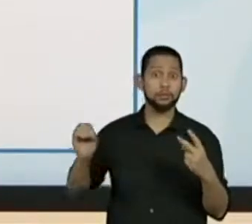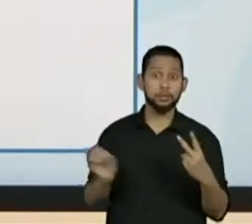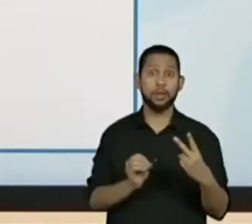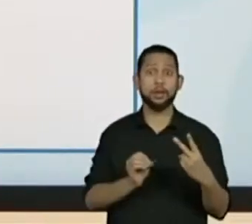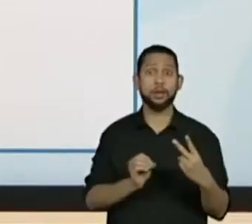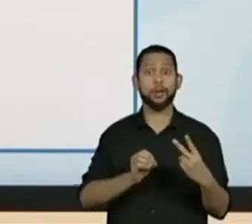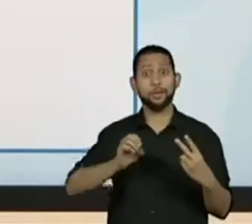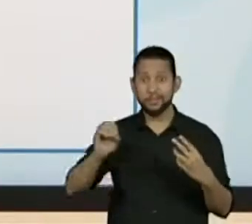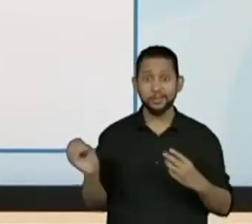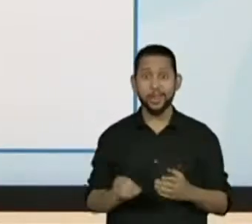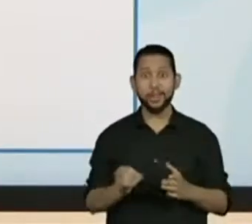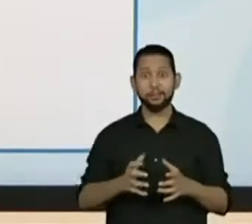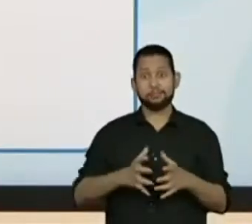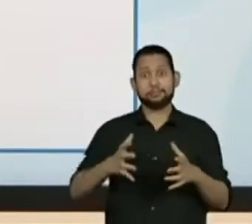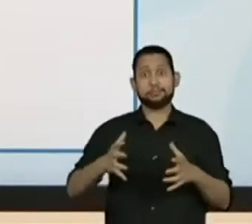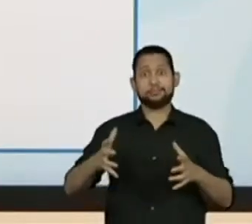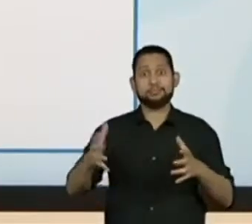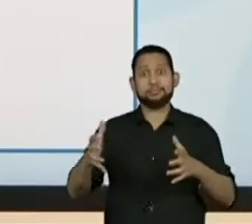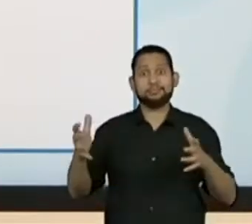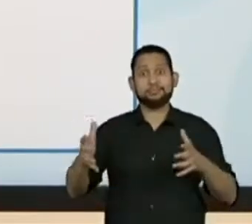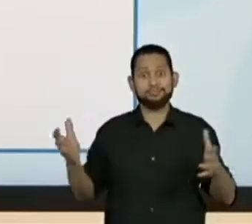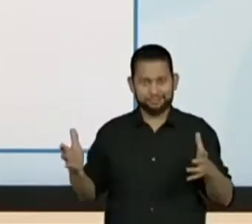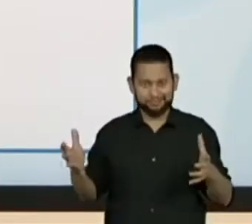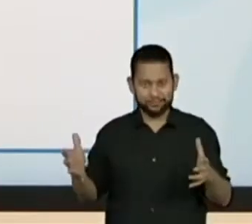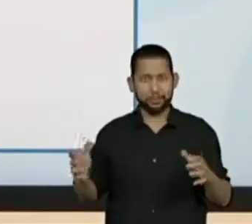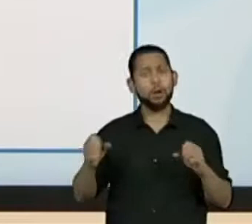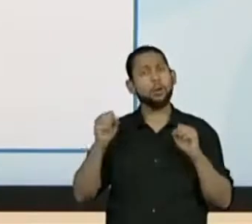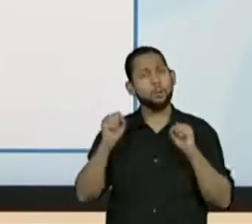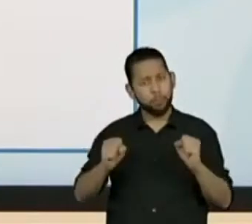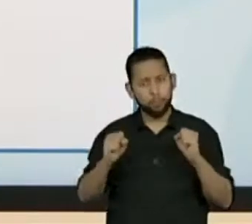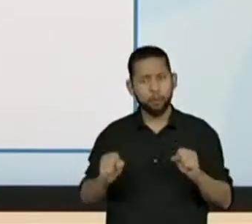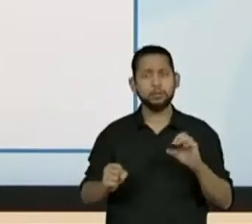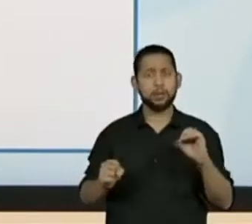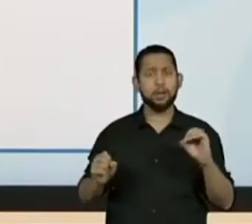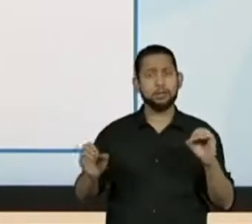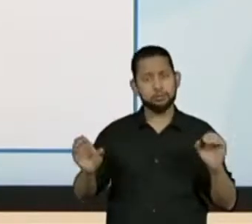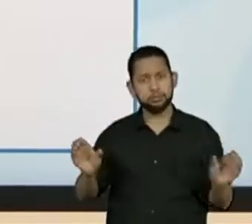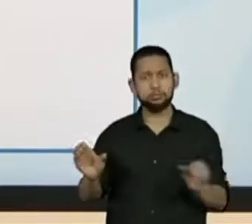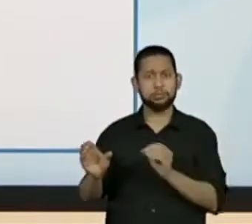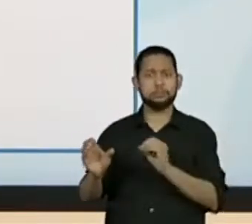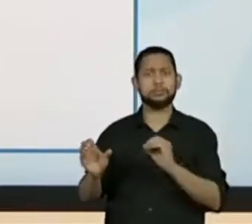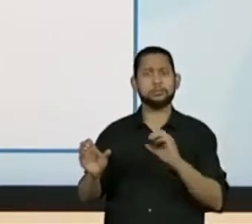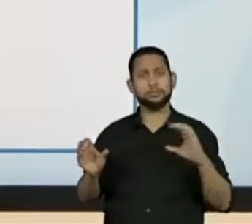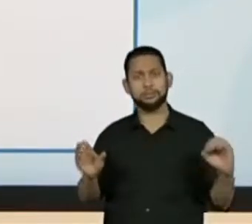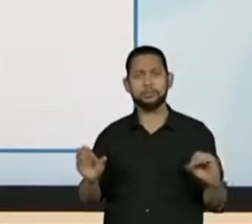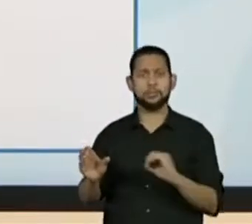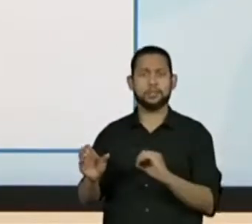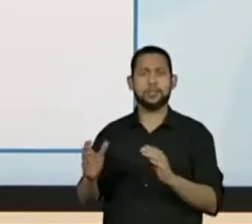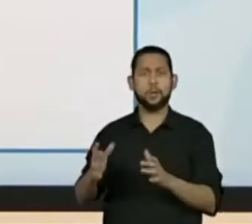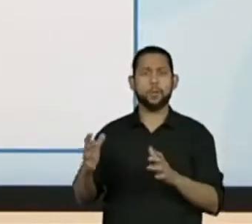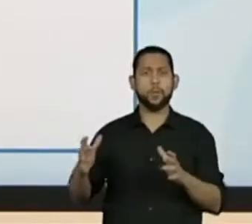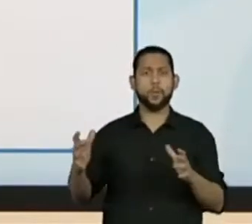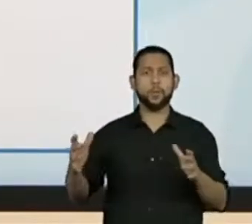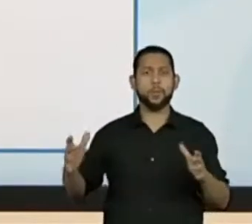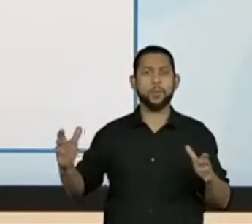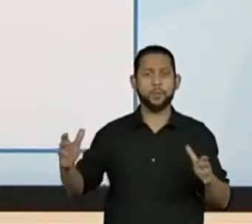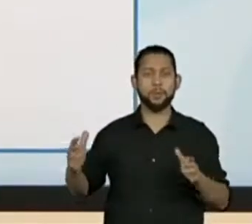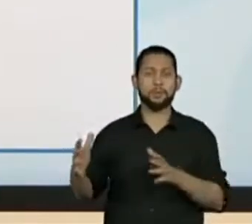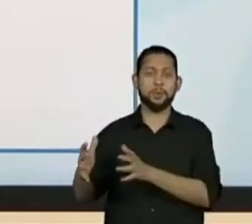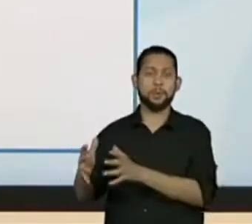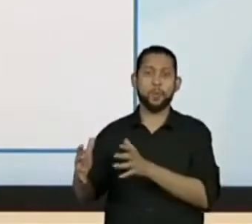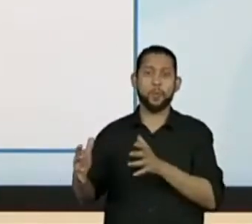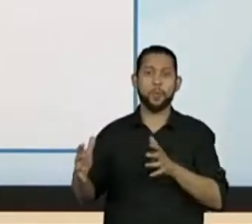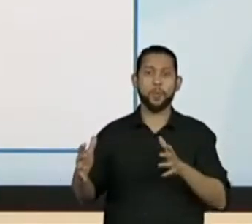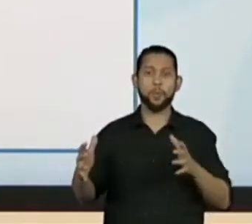eu vou colocando à direita do meu número, eu vou aumentando esse número,